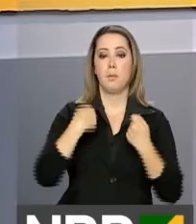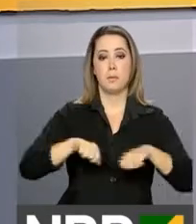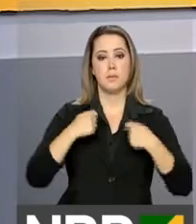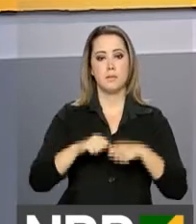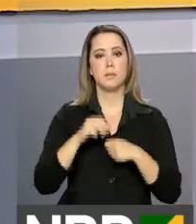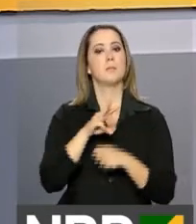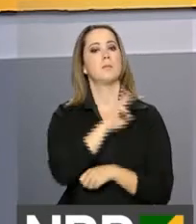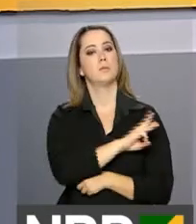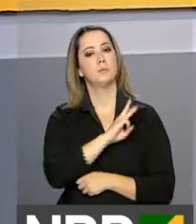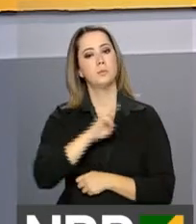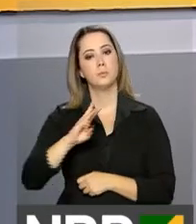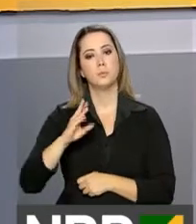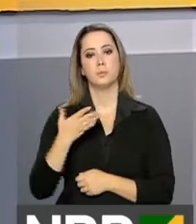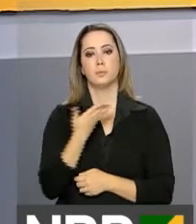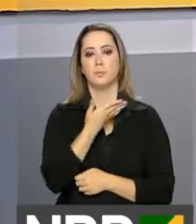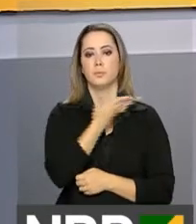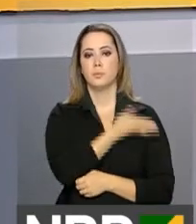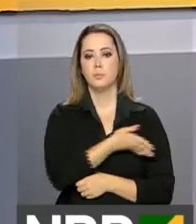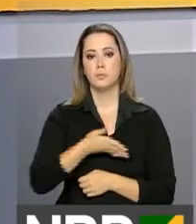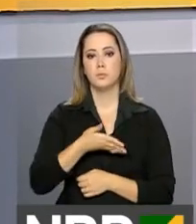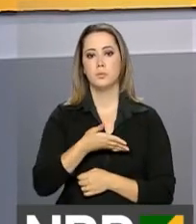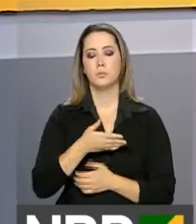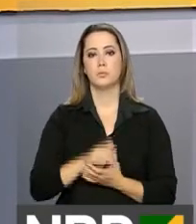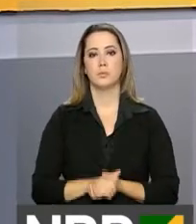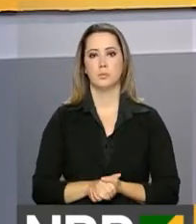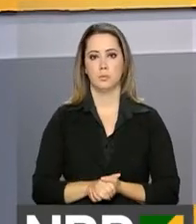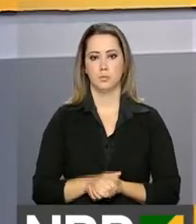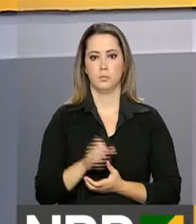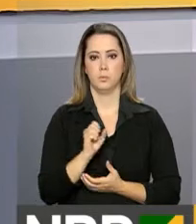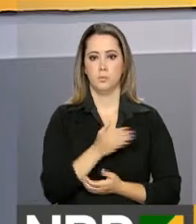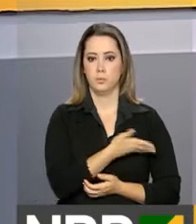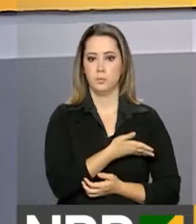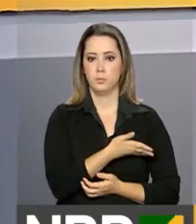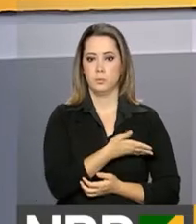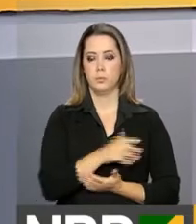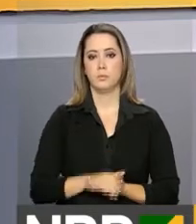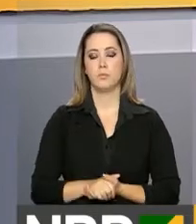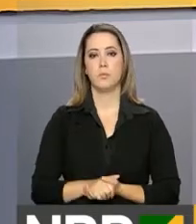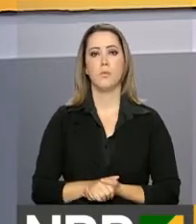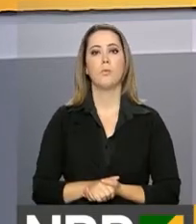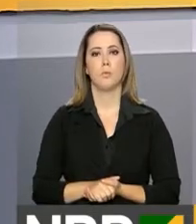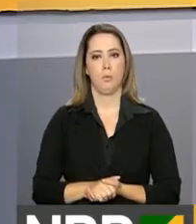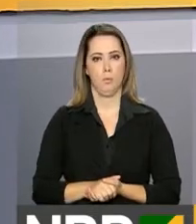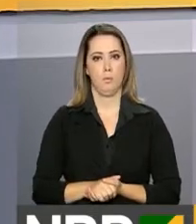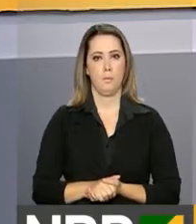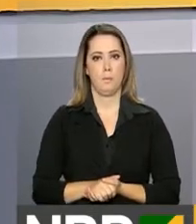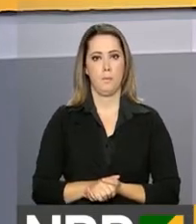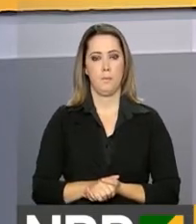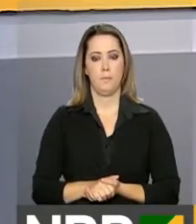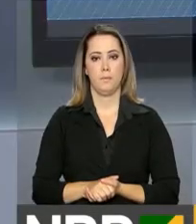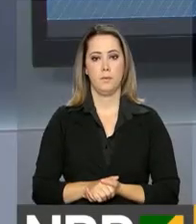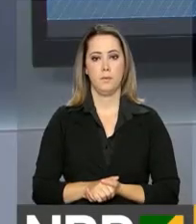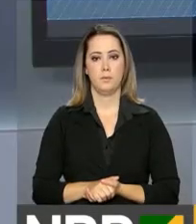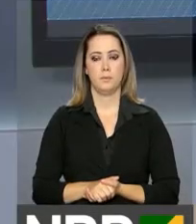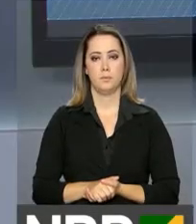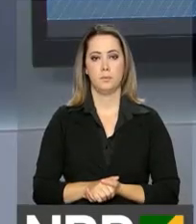internet no endereço cistec.mec.gov.br barra meu cadastro.